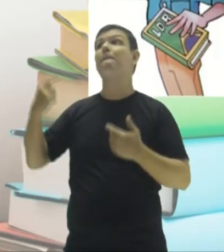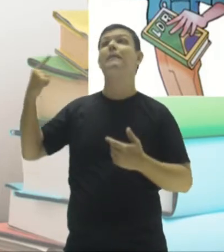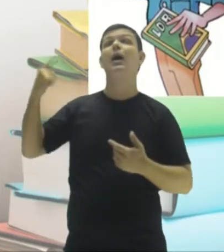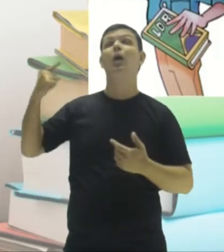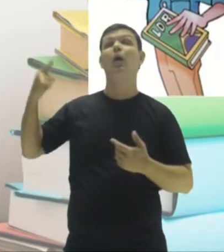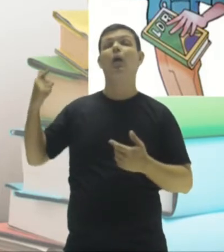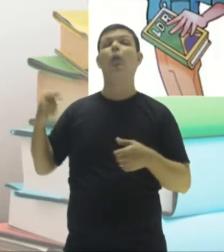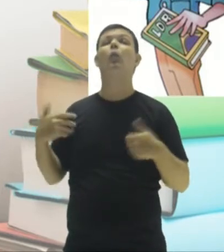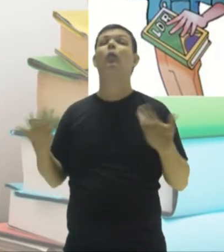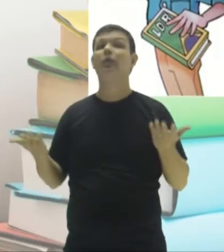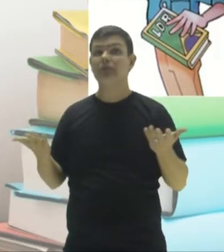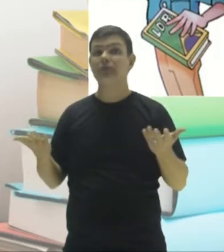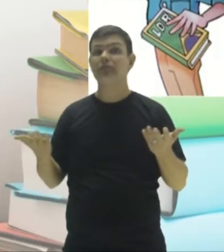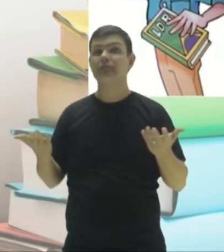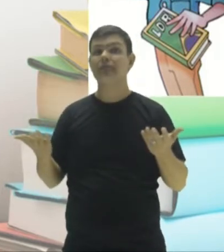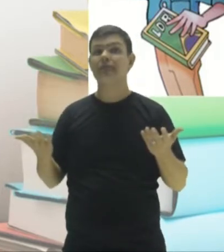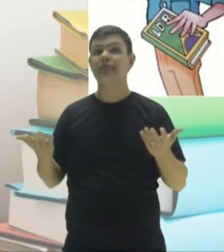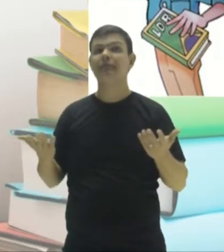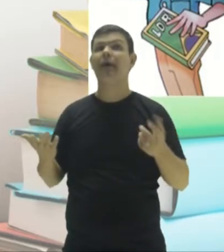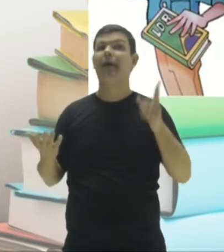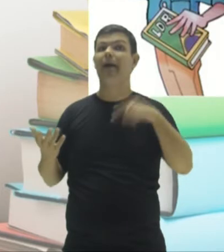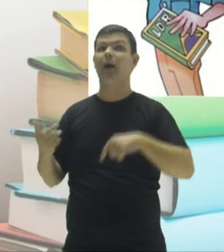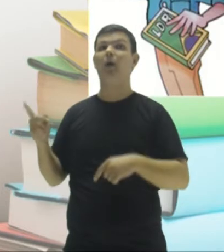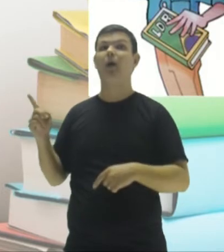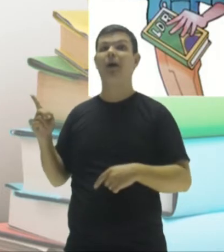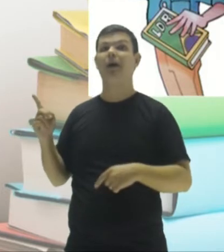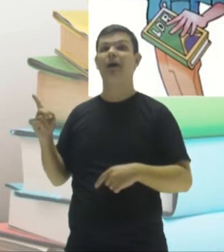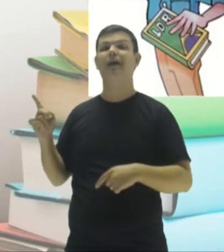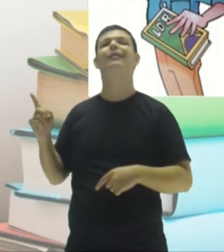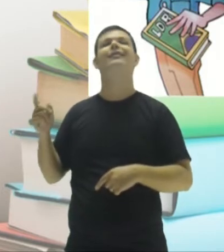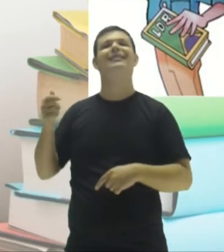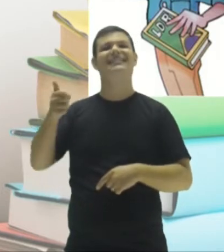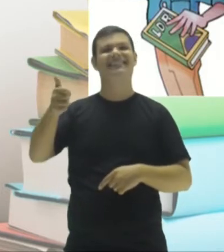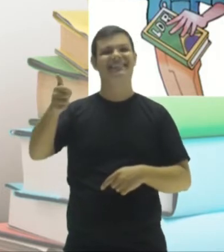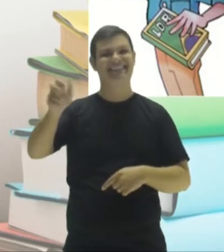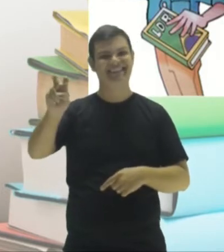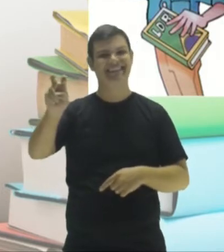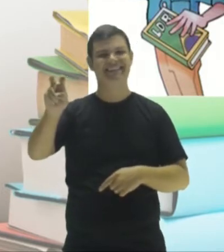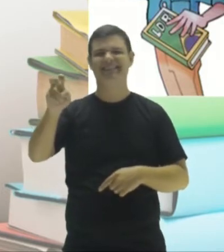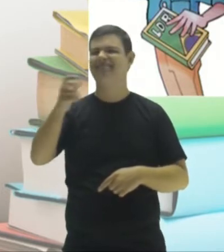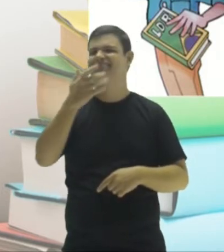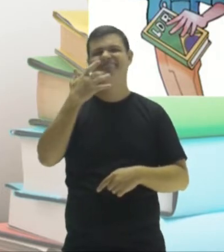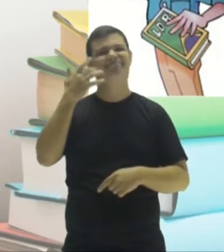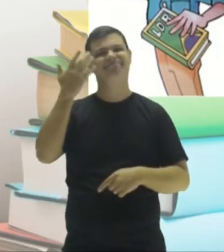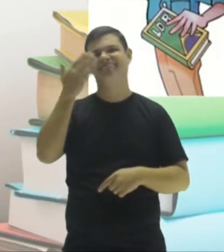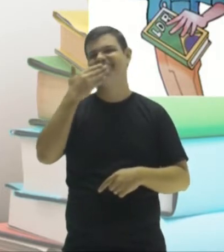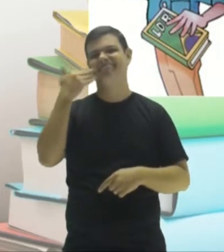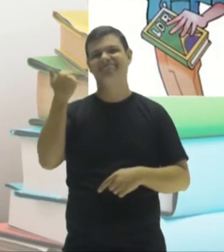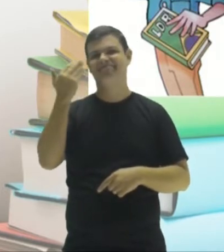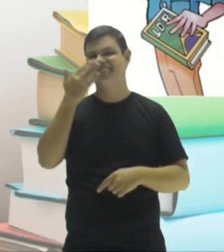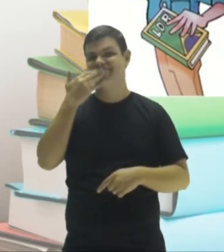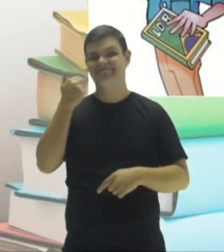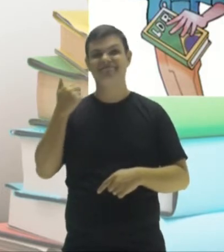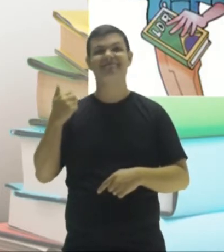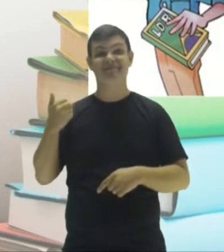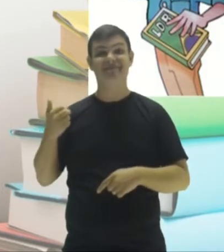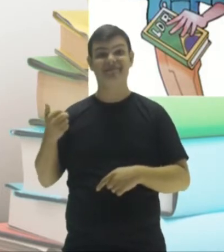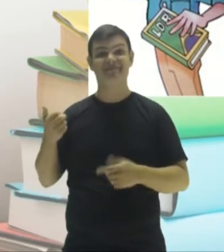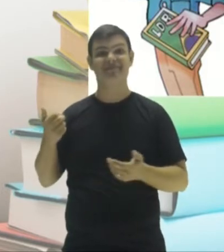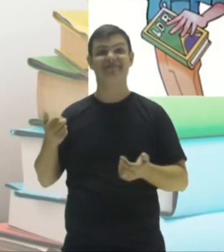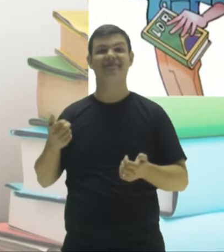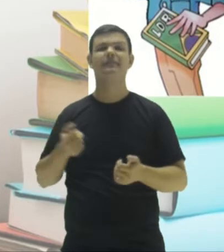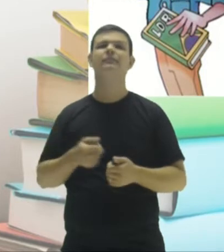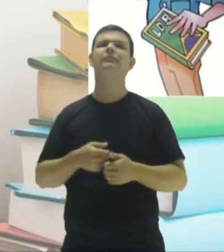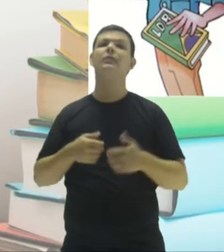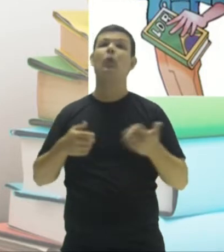trinta e quarenta e cinco? O maior é esse aí, olha aí, galera. Tá pai d'égua, né? O maior, olha aí, é o quinze, né, moçada?